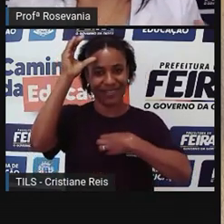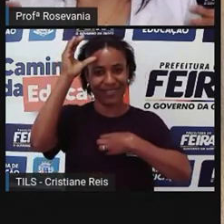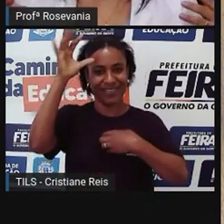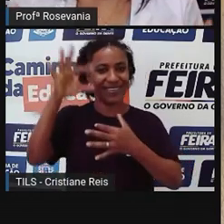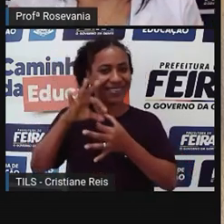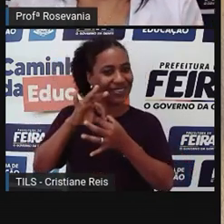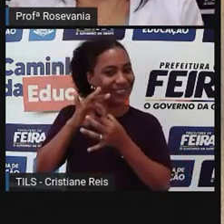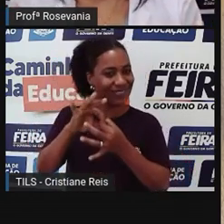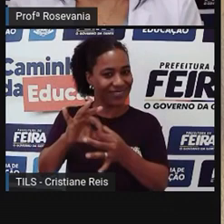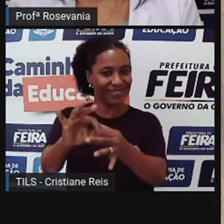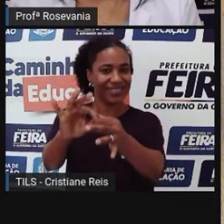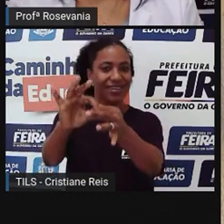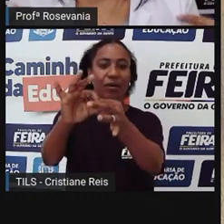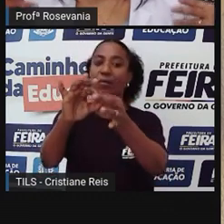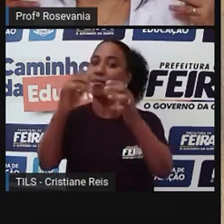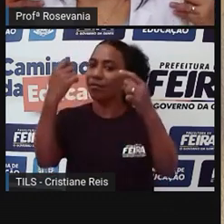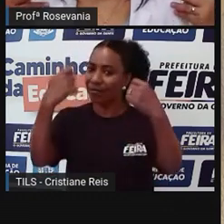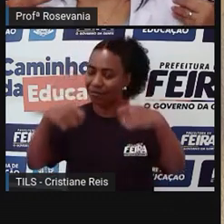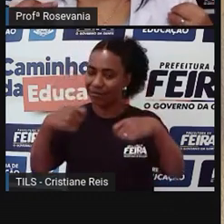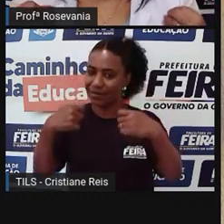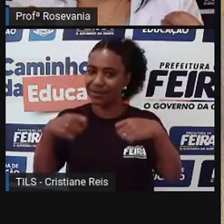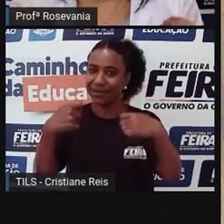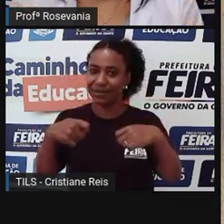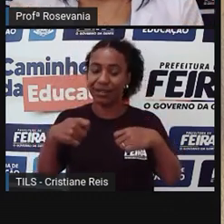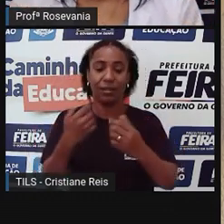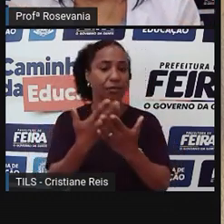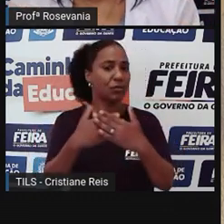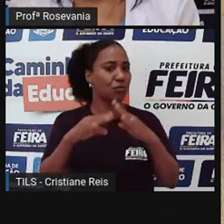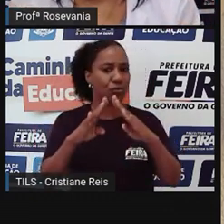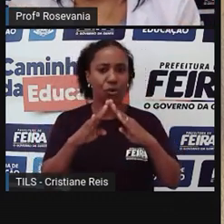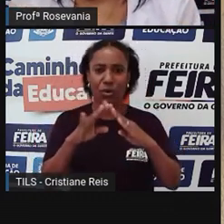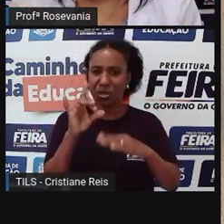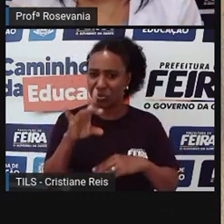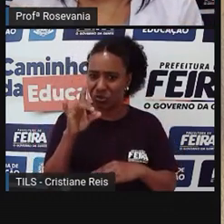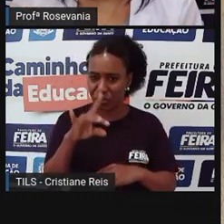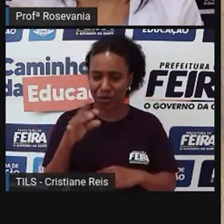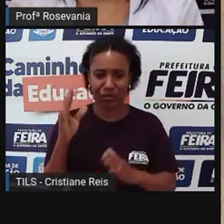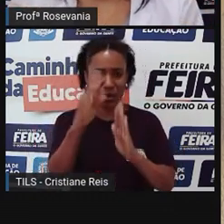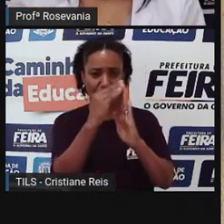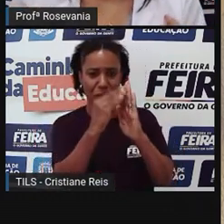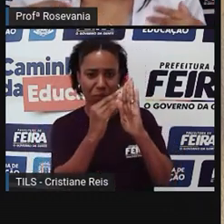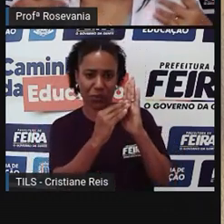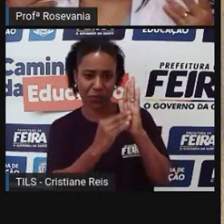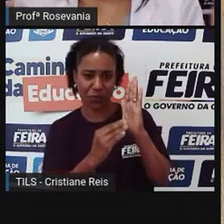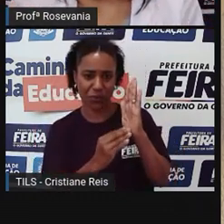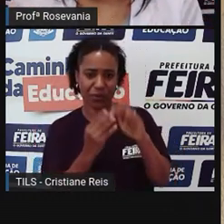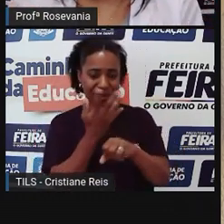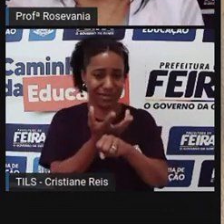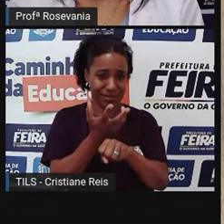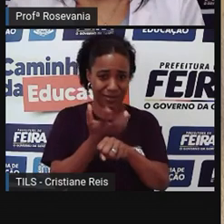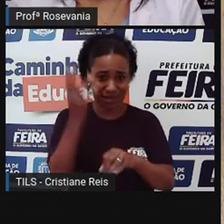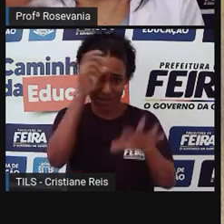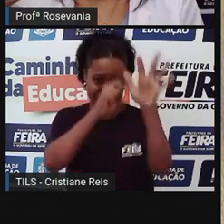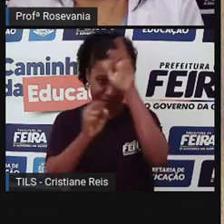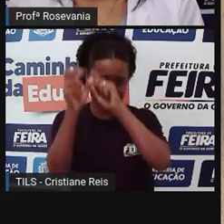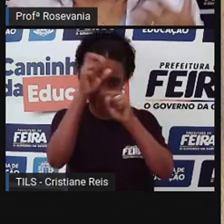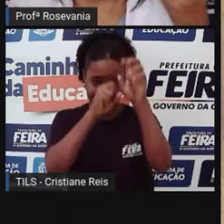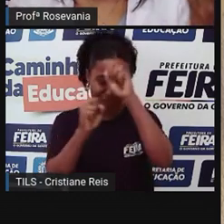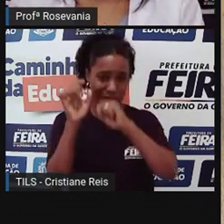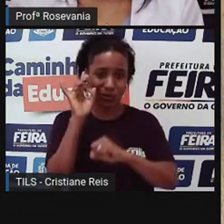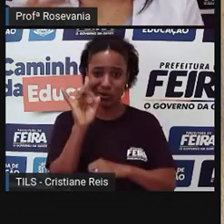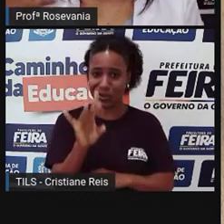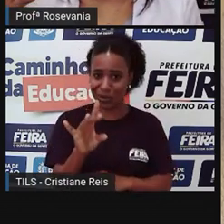Então, com isso, eu quero dizer que na escola você não aprende somente os conteúdos, você não vai lá só para saber